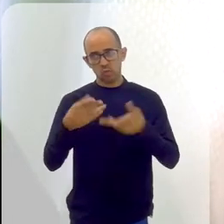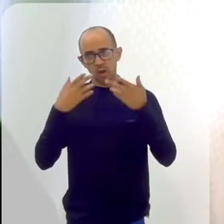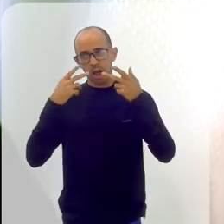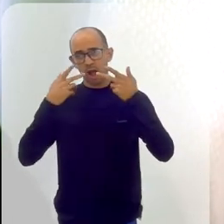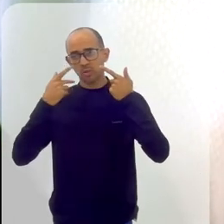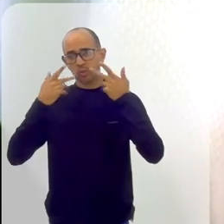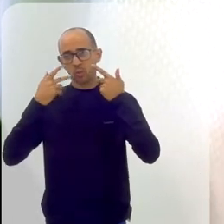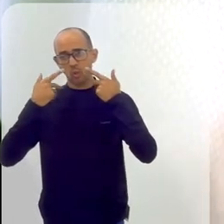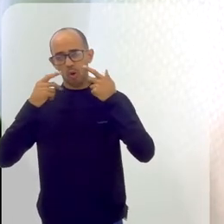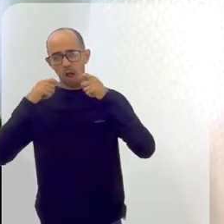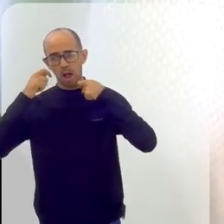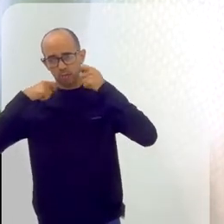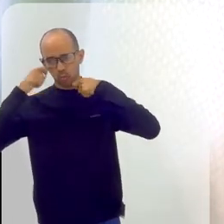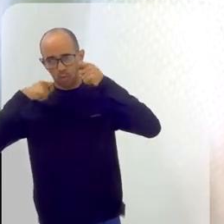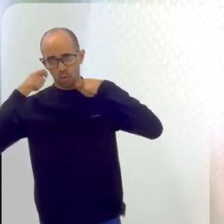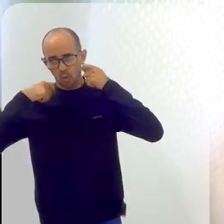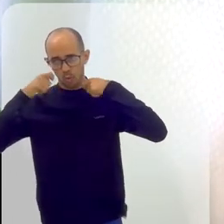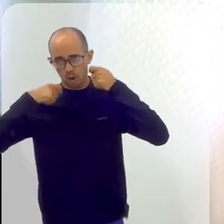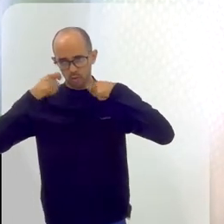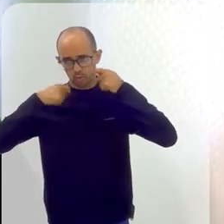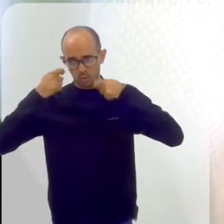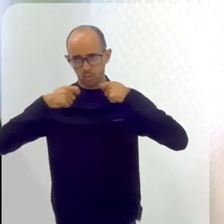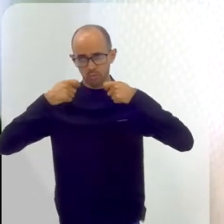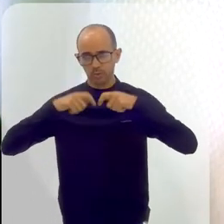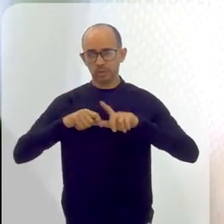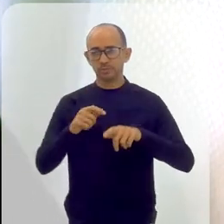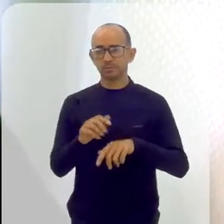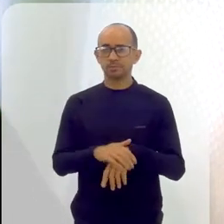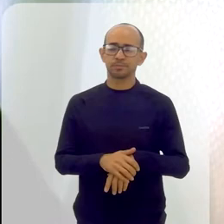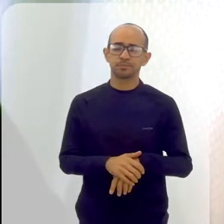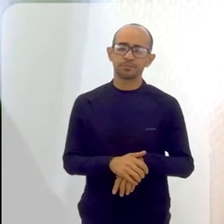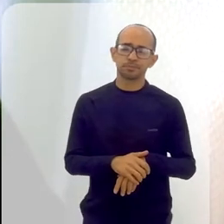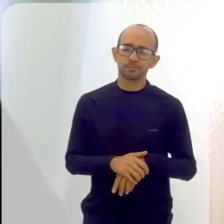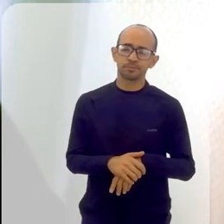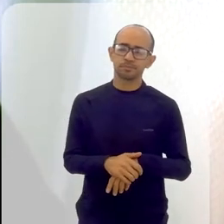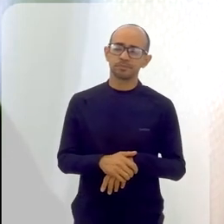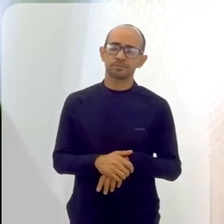tenho a minha companhia que já tem 10 anos de trajetória, o grupo depois do ensaio.